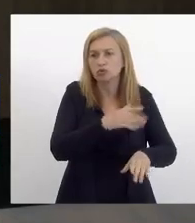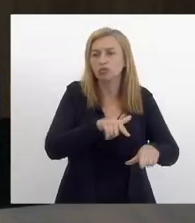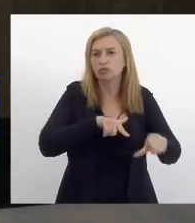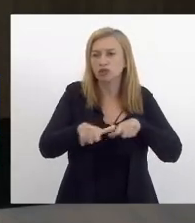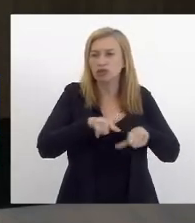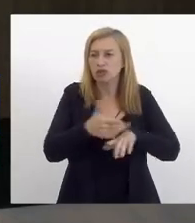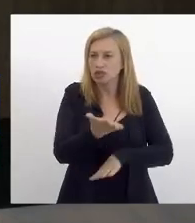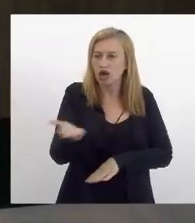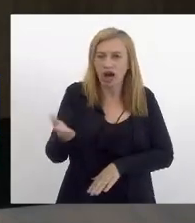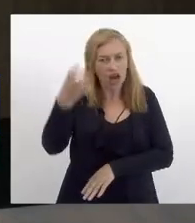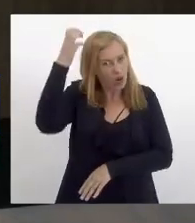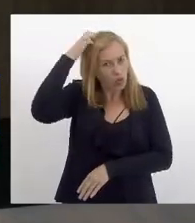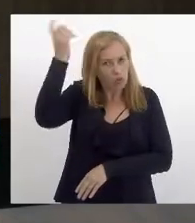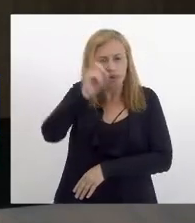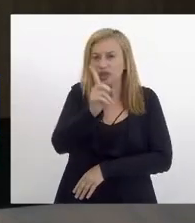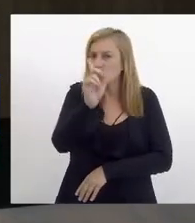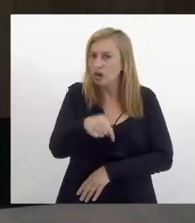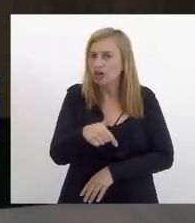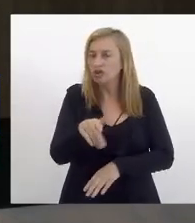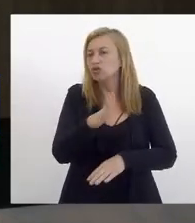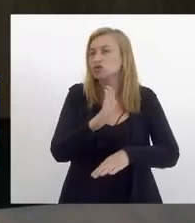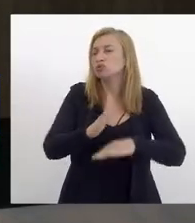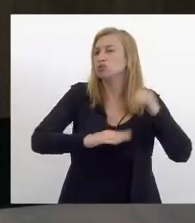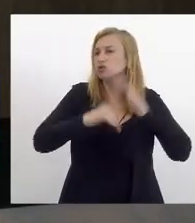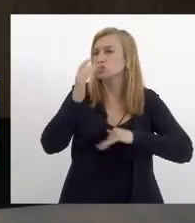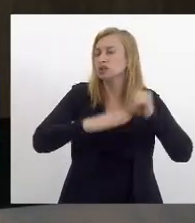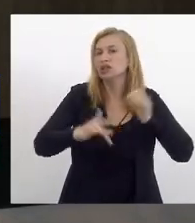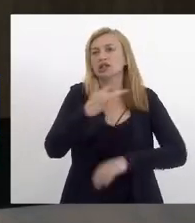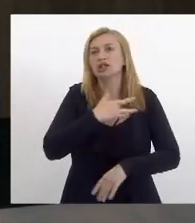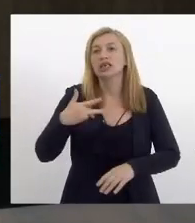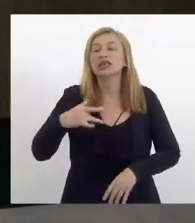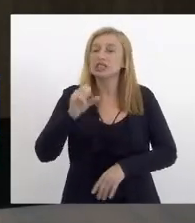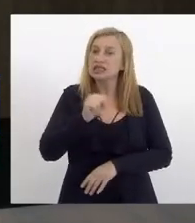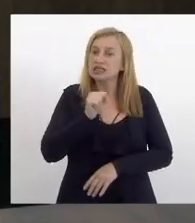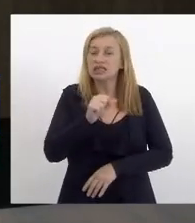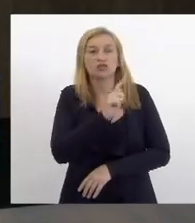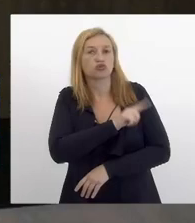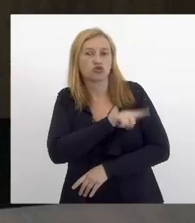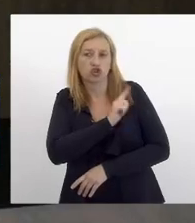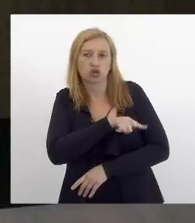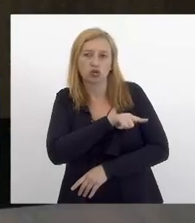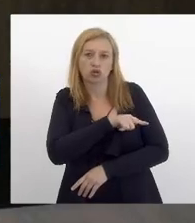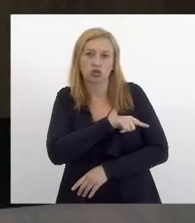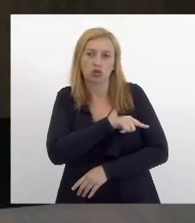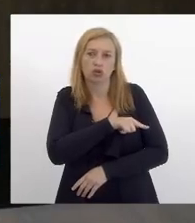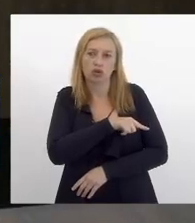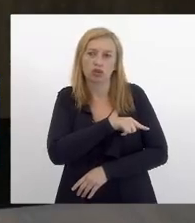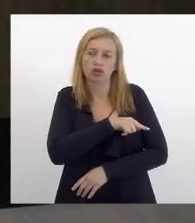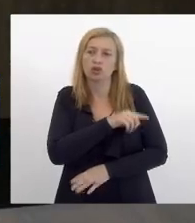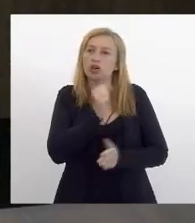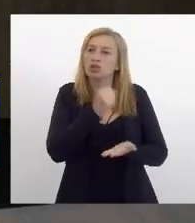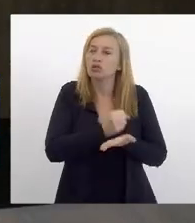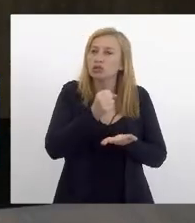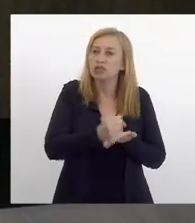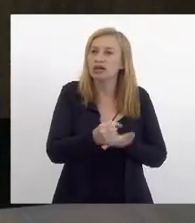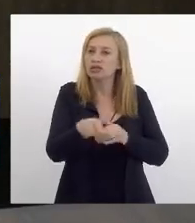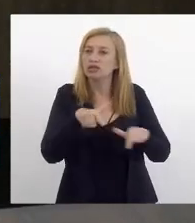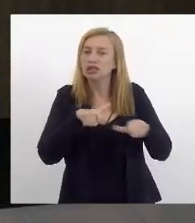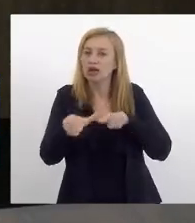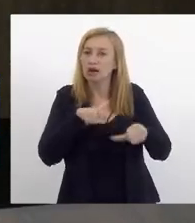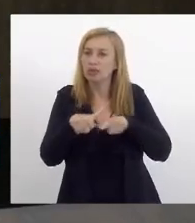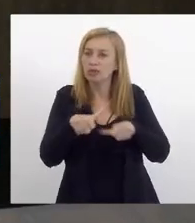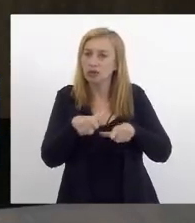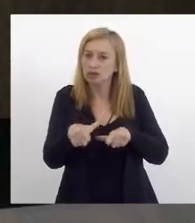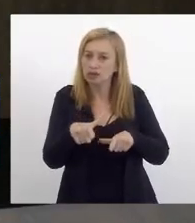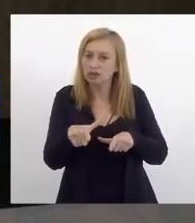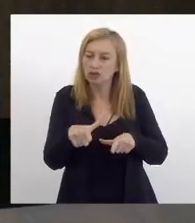culpa não é dos profissionais de saúde mas sim dos gestores que fazem contrato de trabalho que